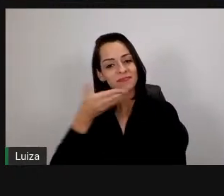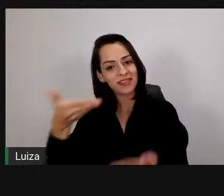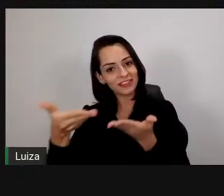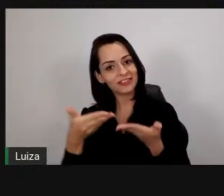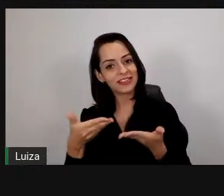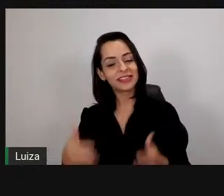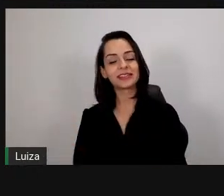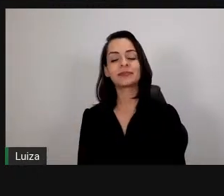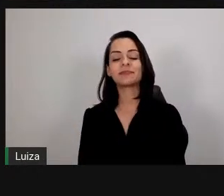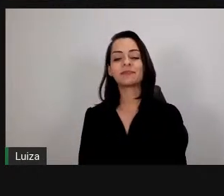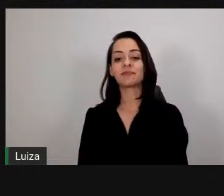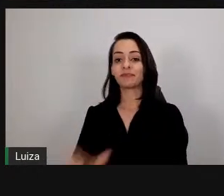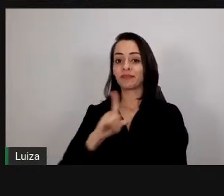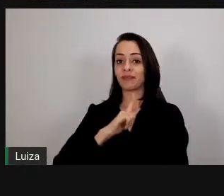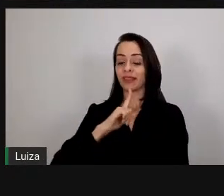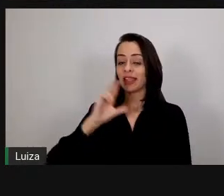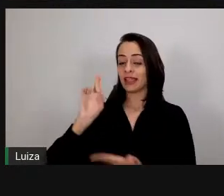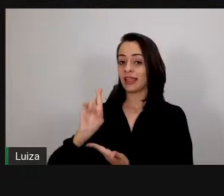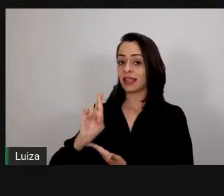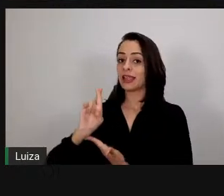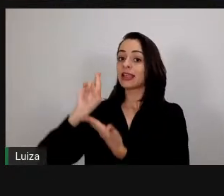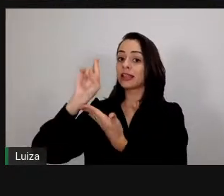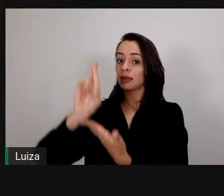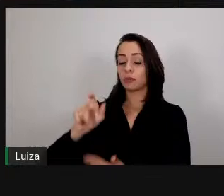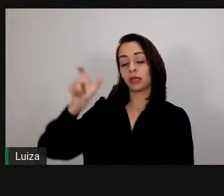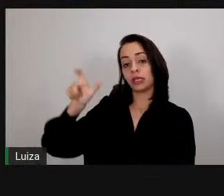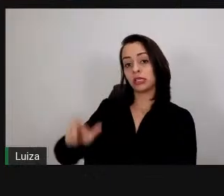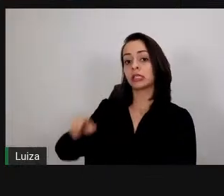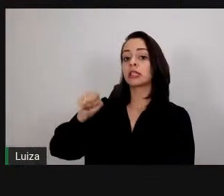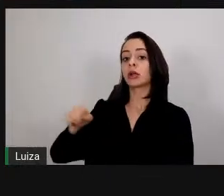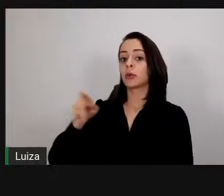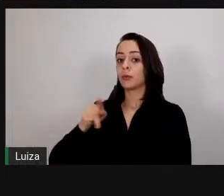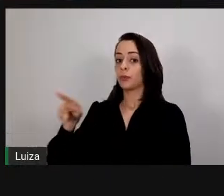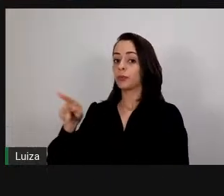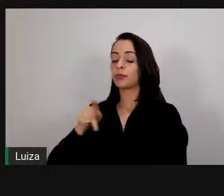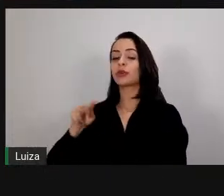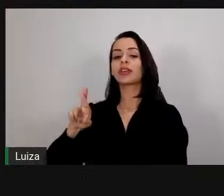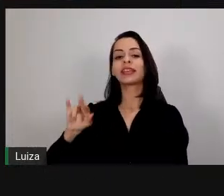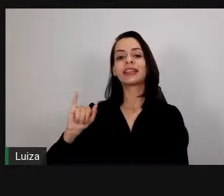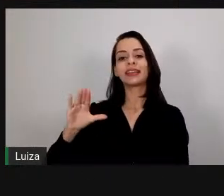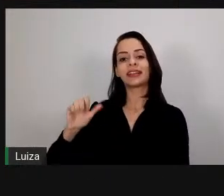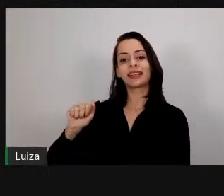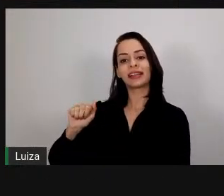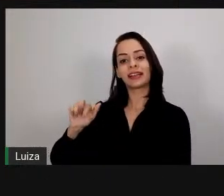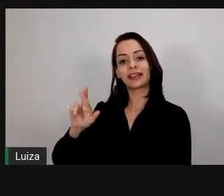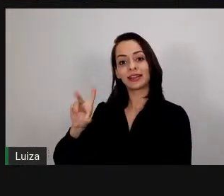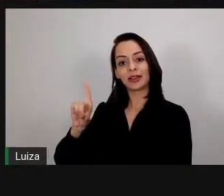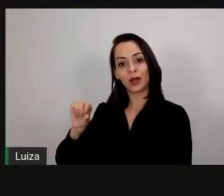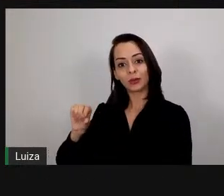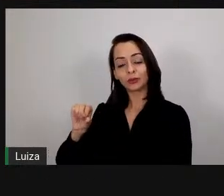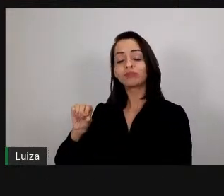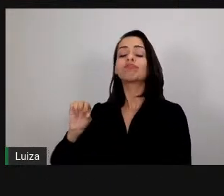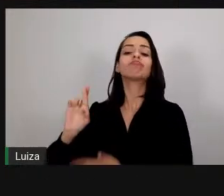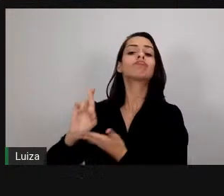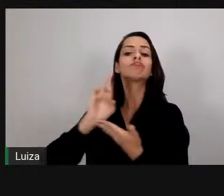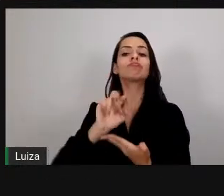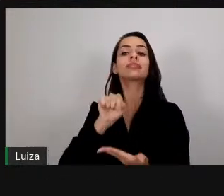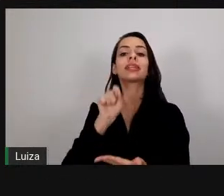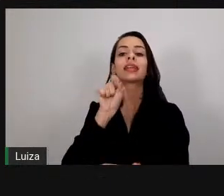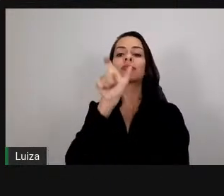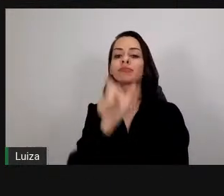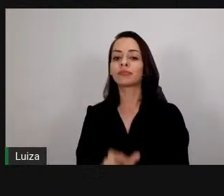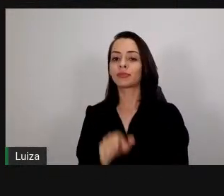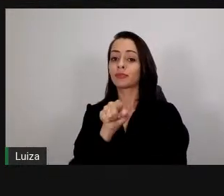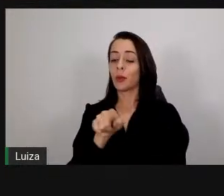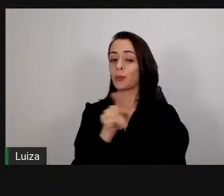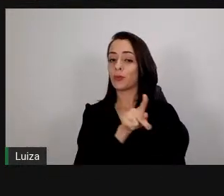de ensino do Instituto Federal do Norte de Minas Gerais, professor Ricardo Cardoso, o diretor da Diretoria de Ensino, professor